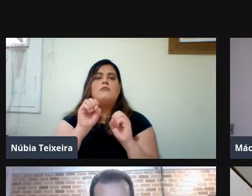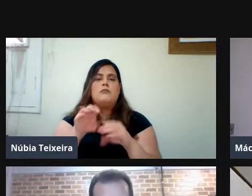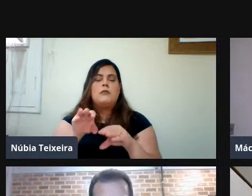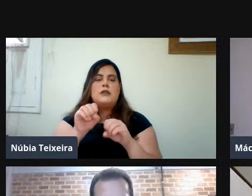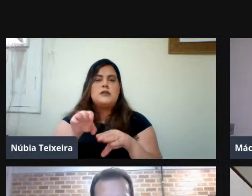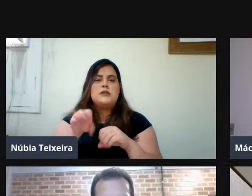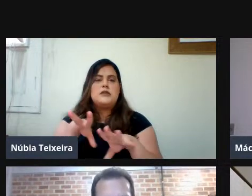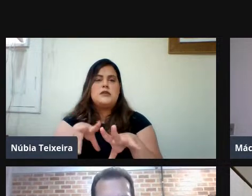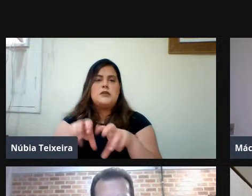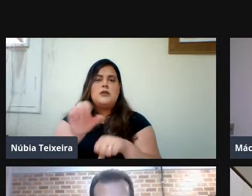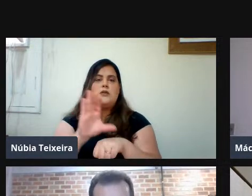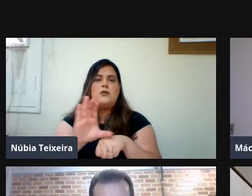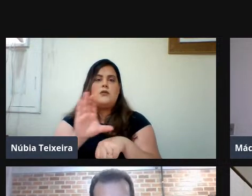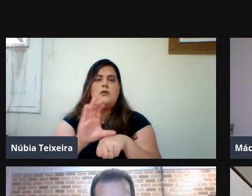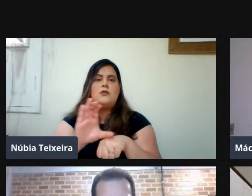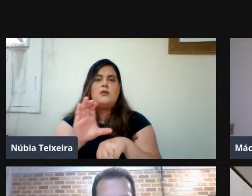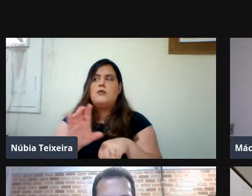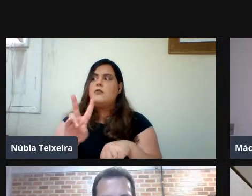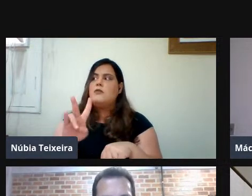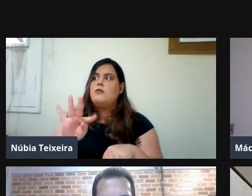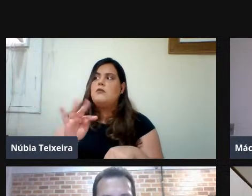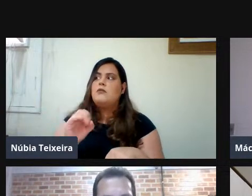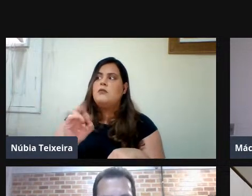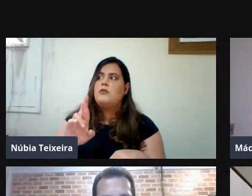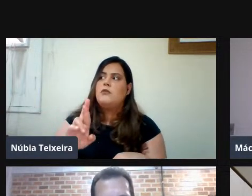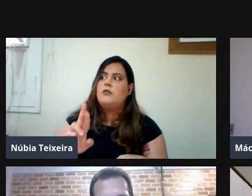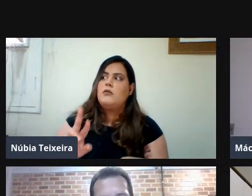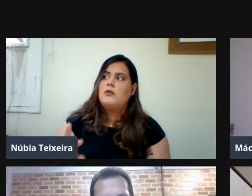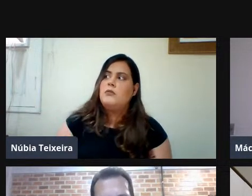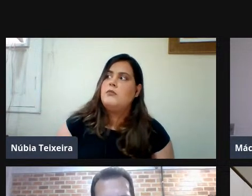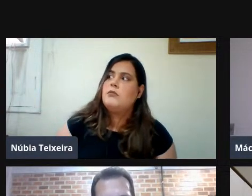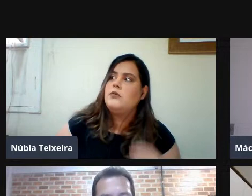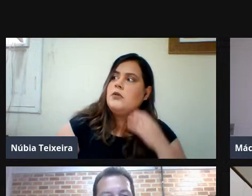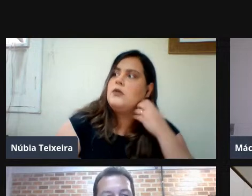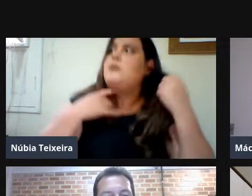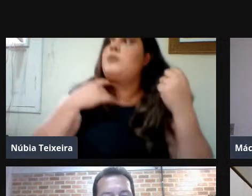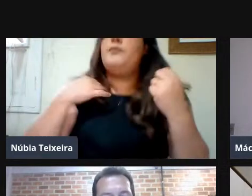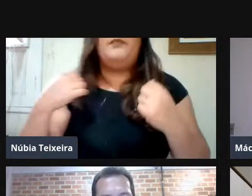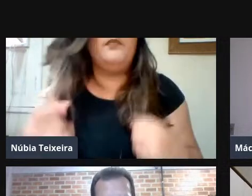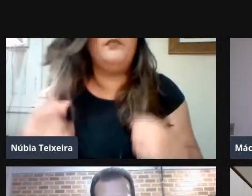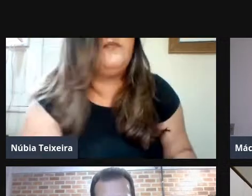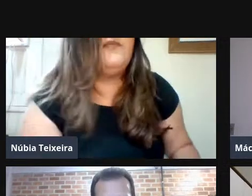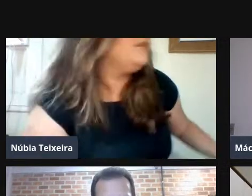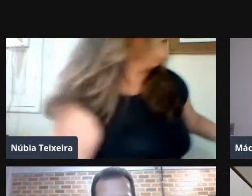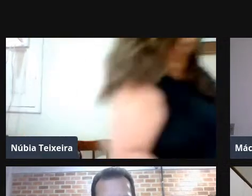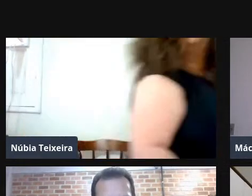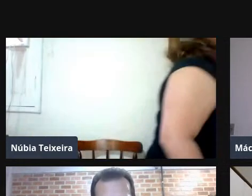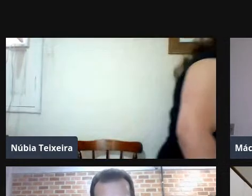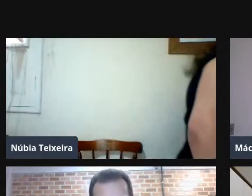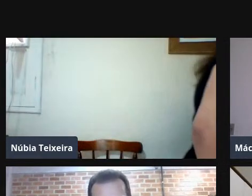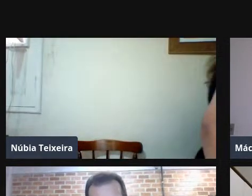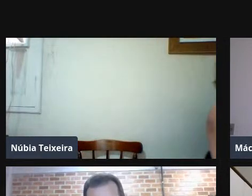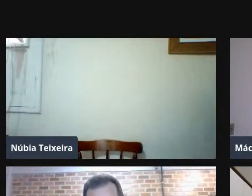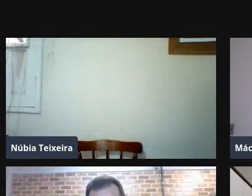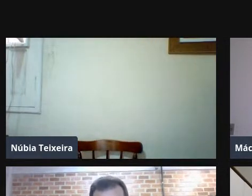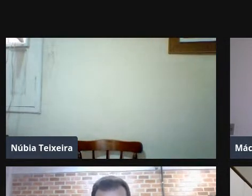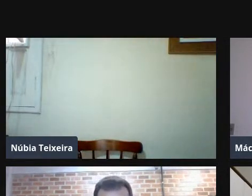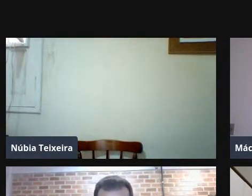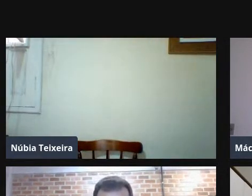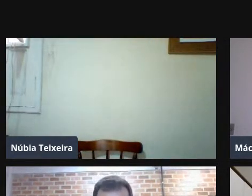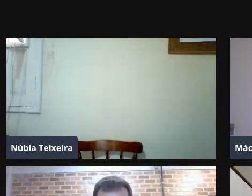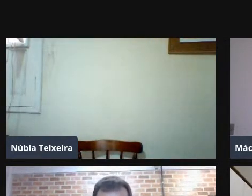Administrativa Comandada Pelo Técnico Renato Ferro E A Nossa Valdeline